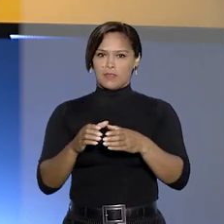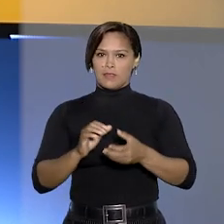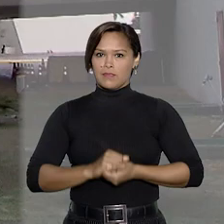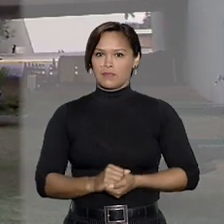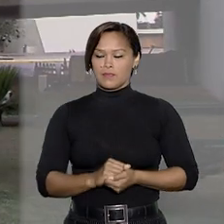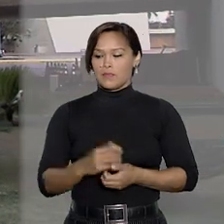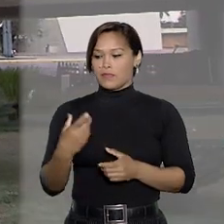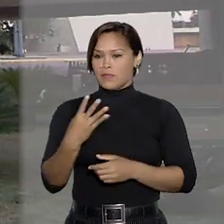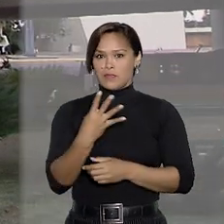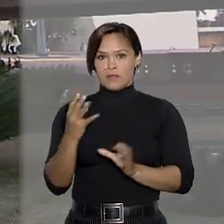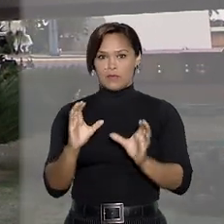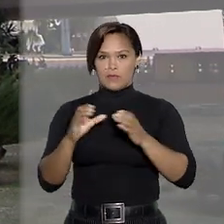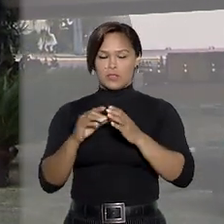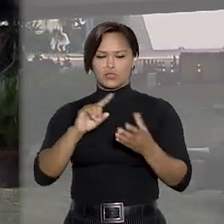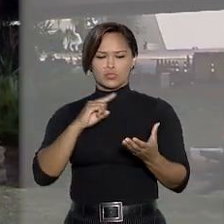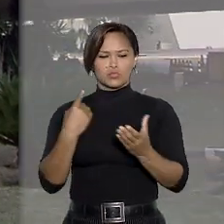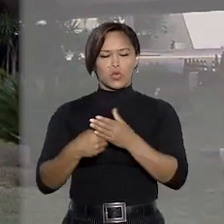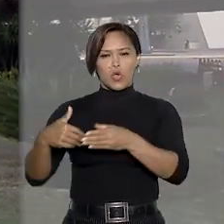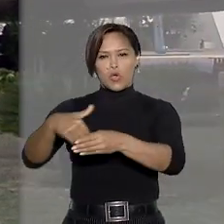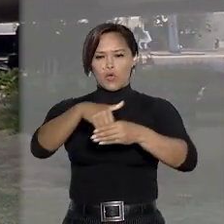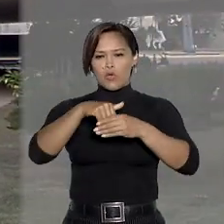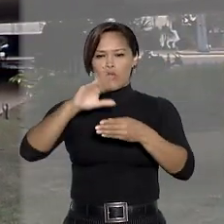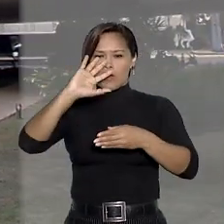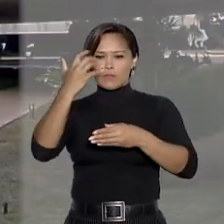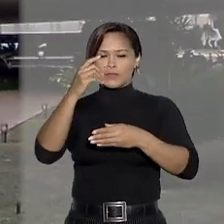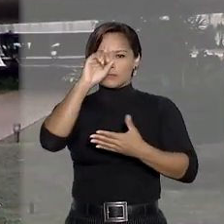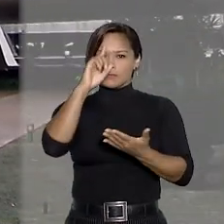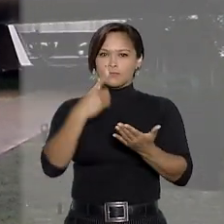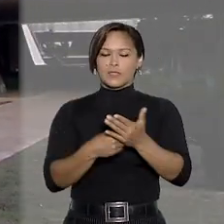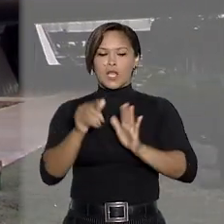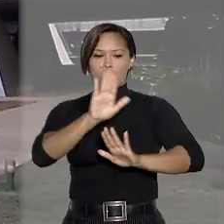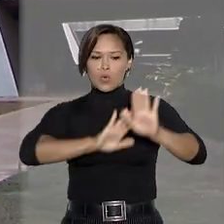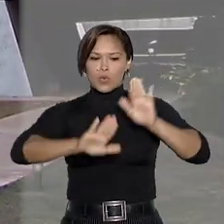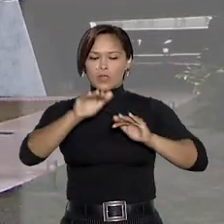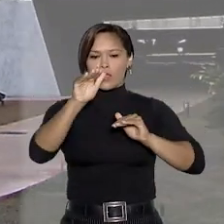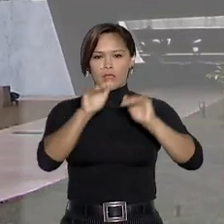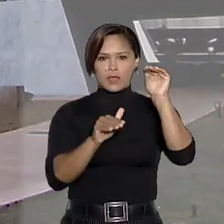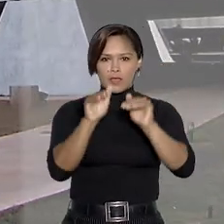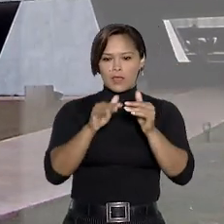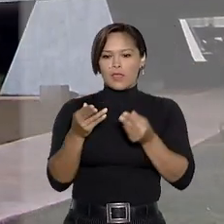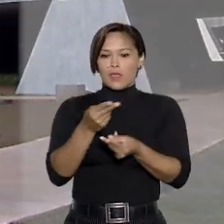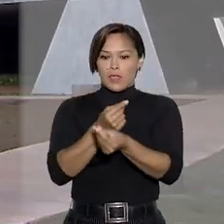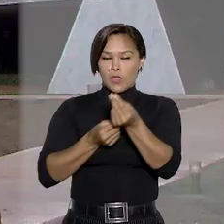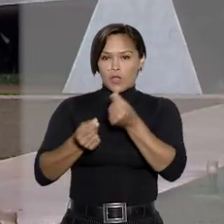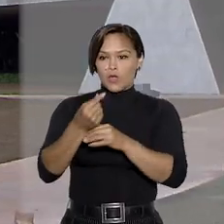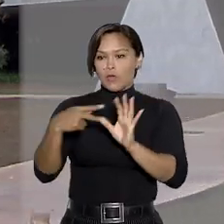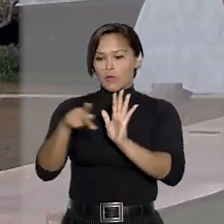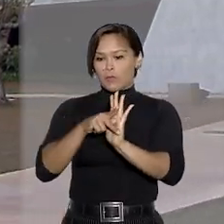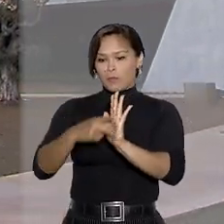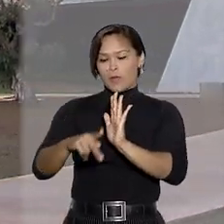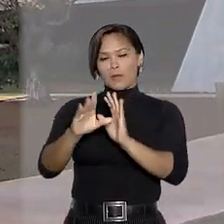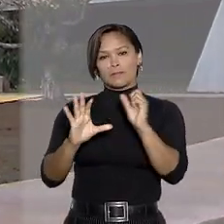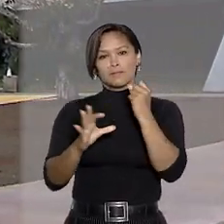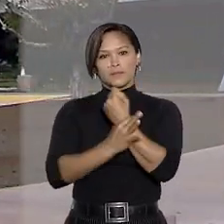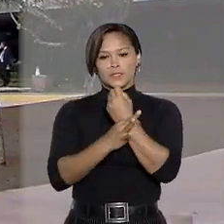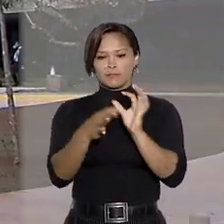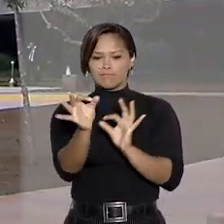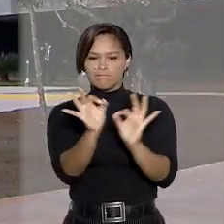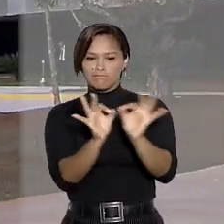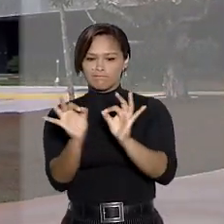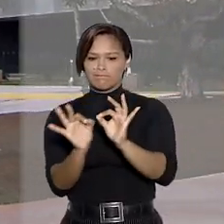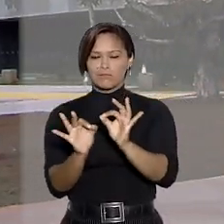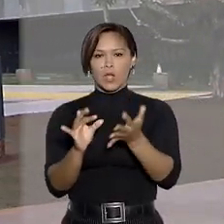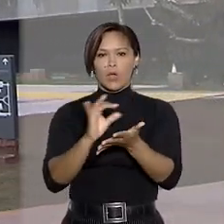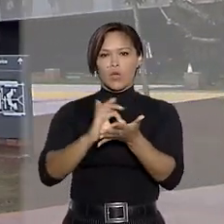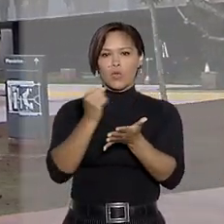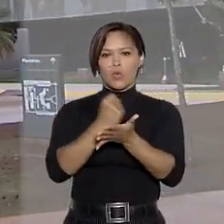turma. A quarta turma, por unanimidade, decidiu que, para preservar o equilíbrio econômico-financeiro e assegurar a manutenção